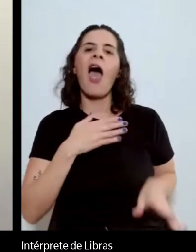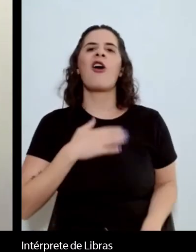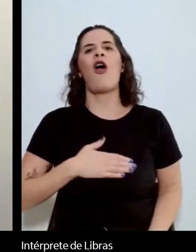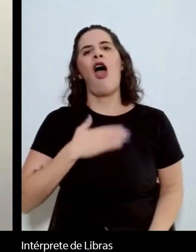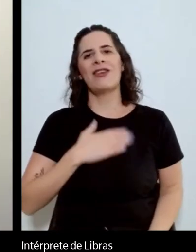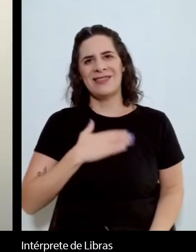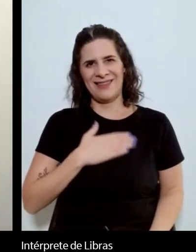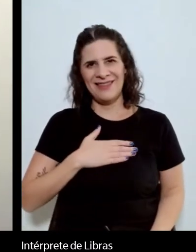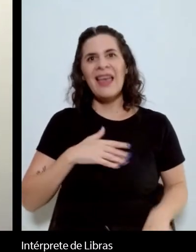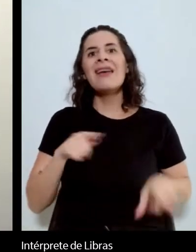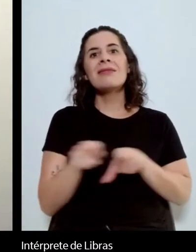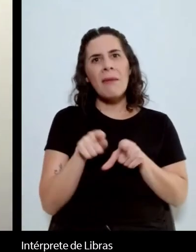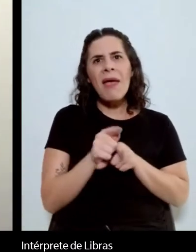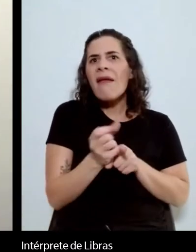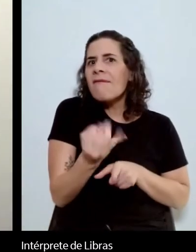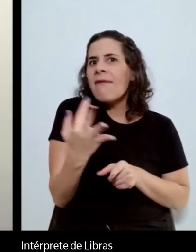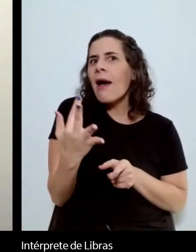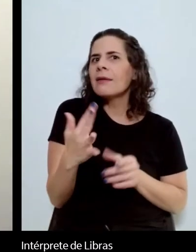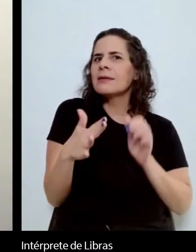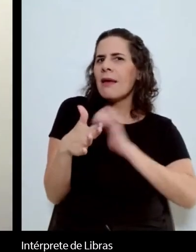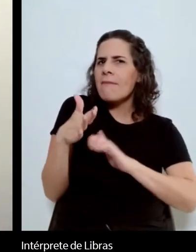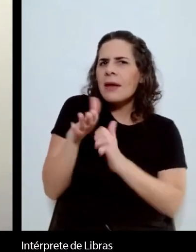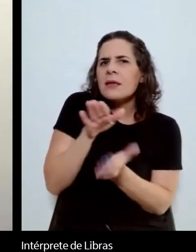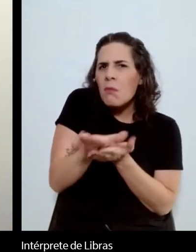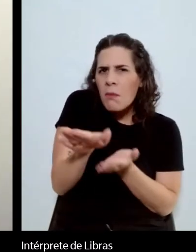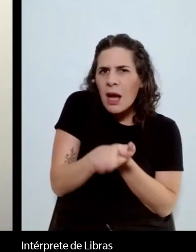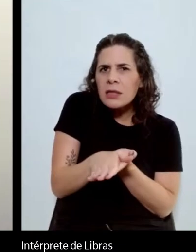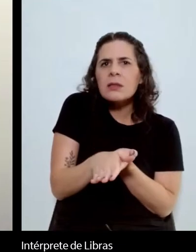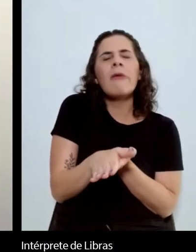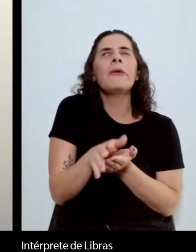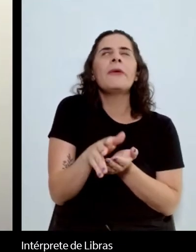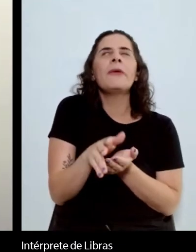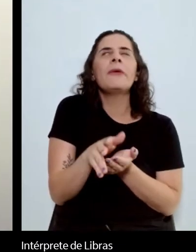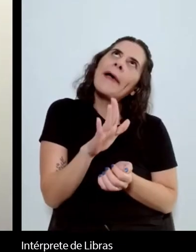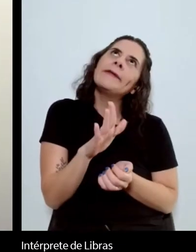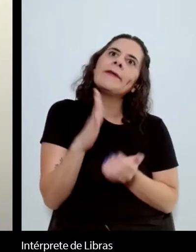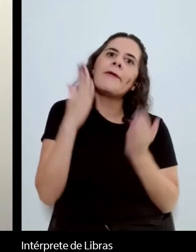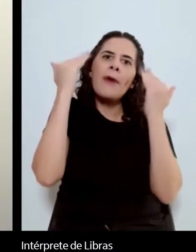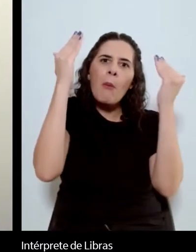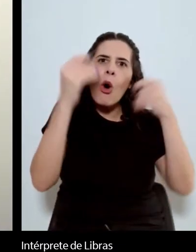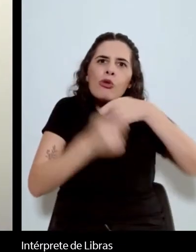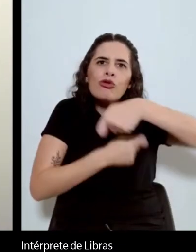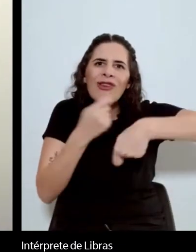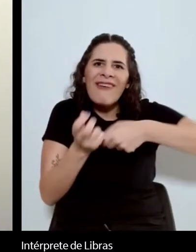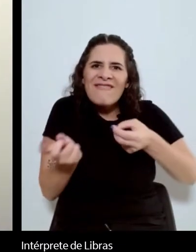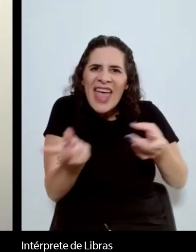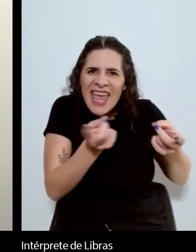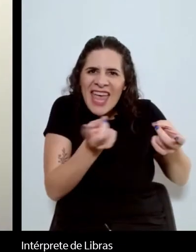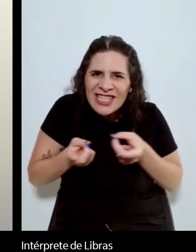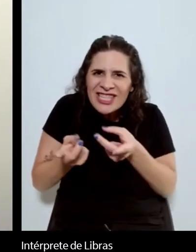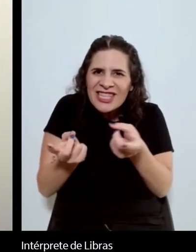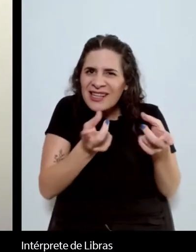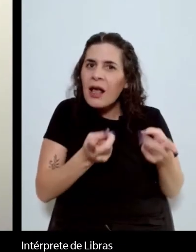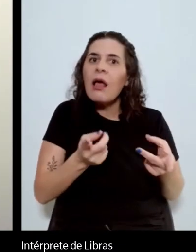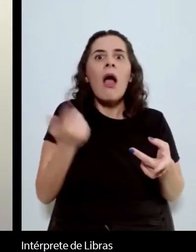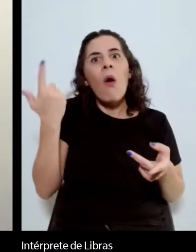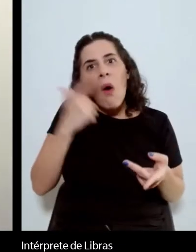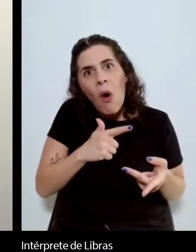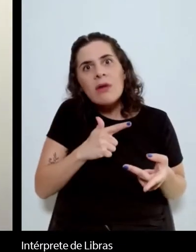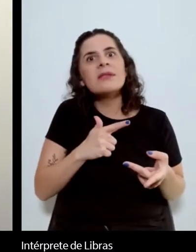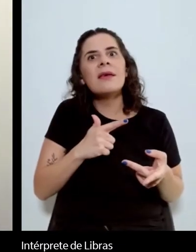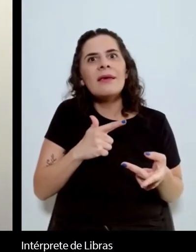publicadas por editoras mais comerciais que têm ganhado um público muito